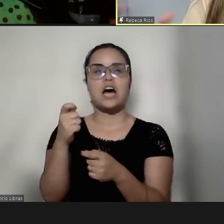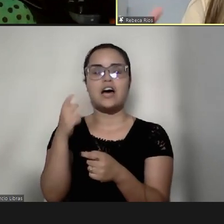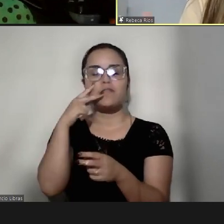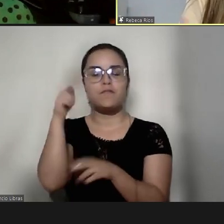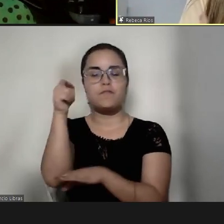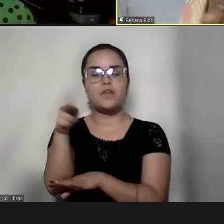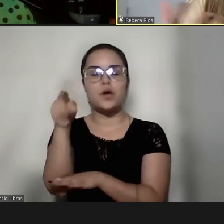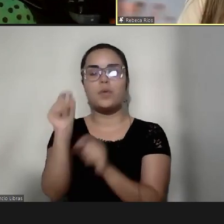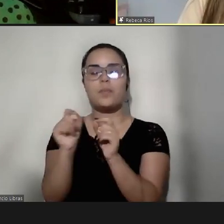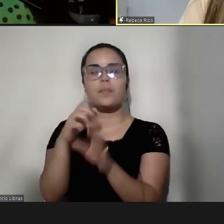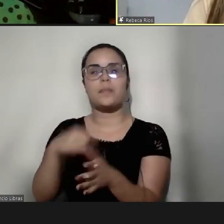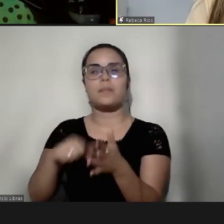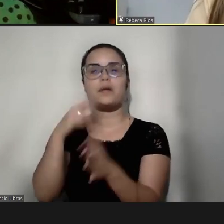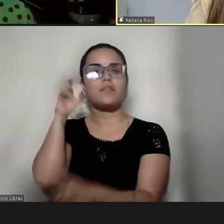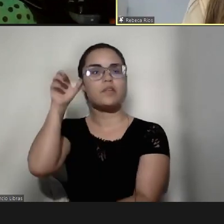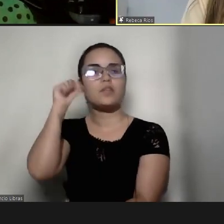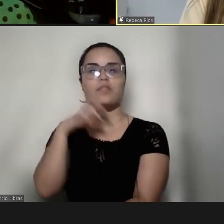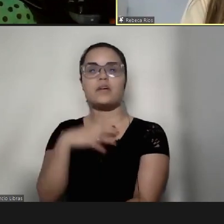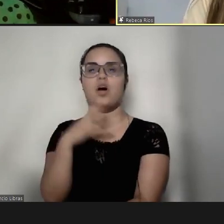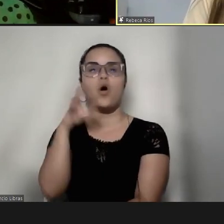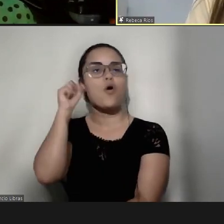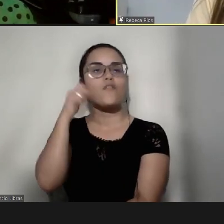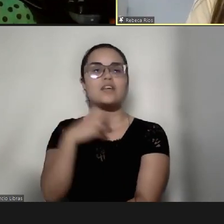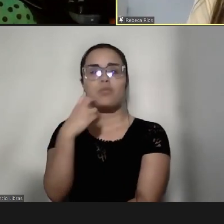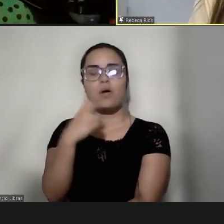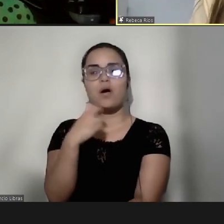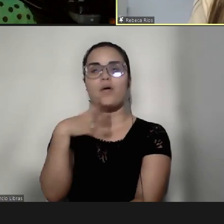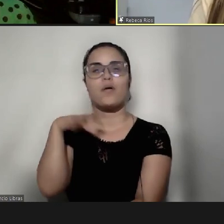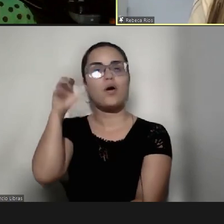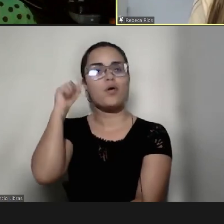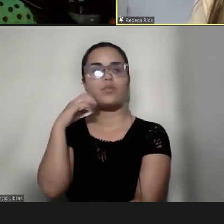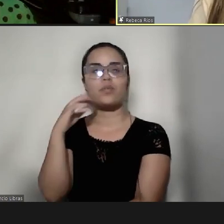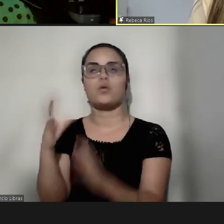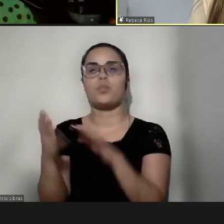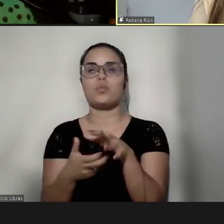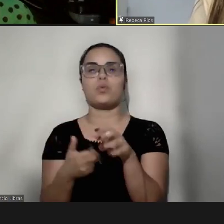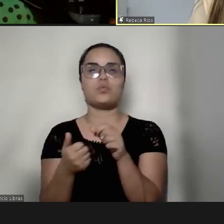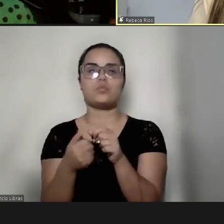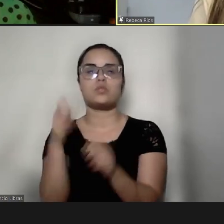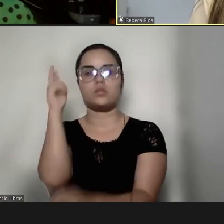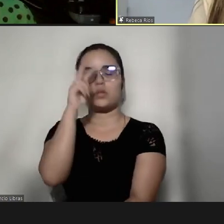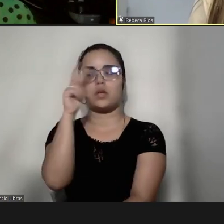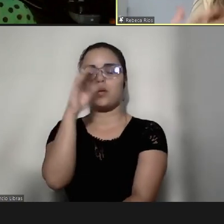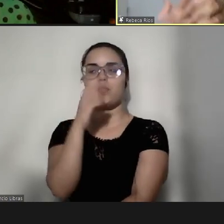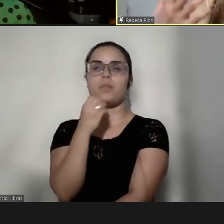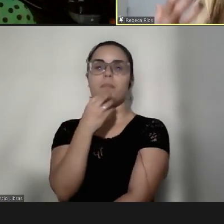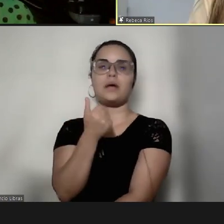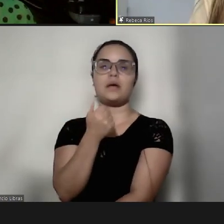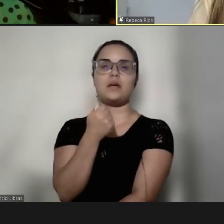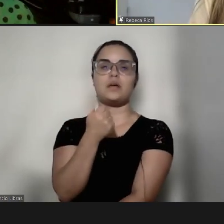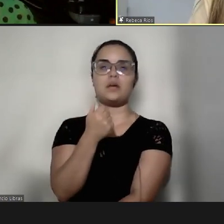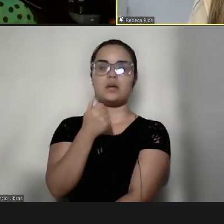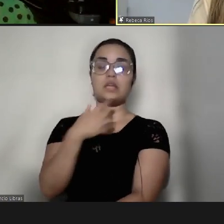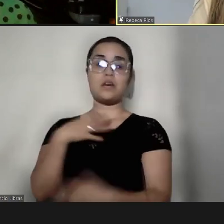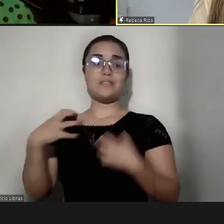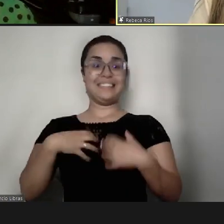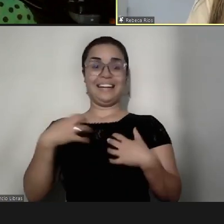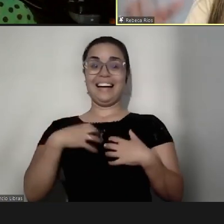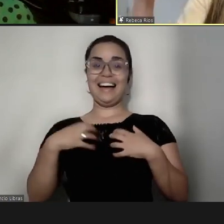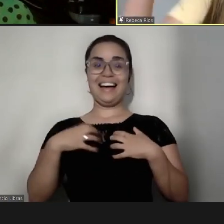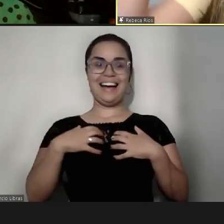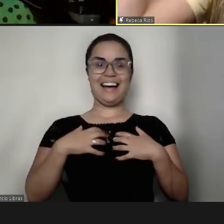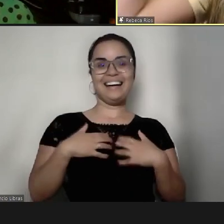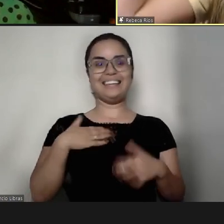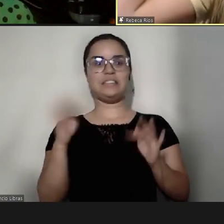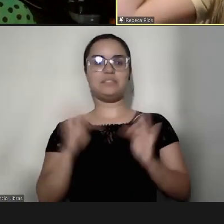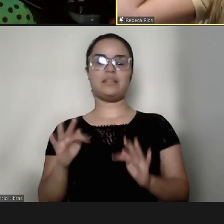que lindo, ele vai ouvir só voz, ele vai ouvir o mundo, e eu lembro muito bem que eu fui numa expectativa muito grande e